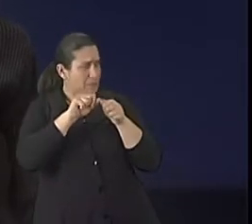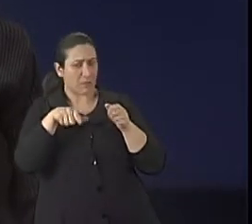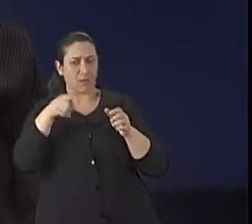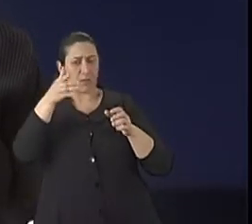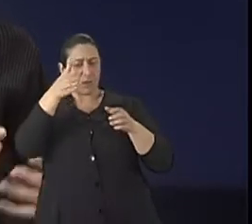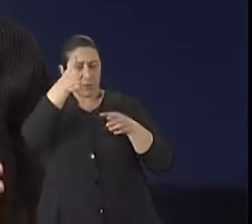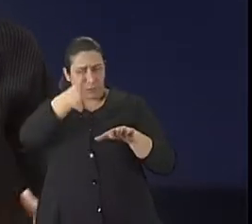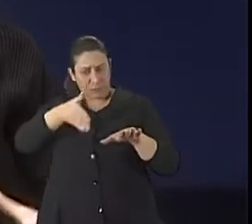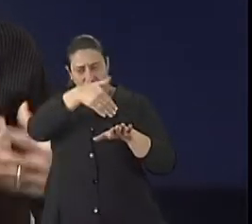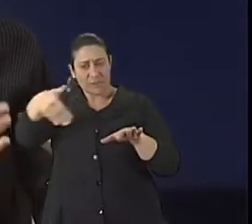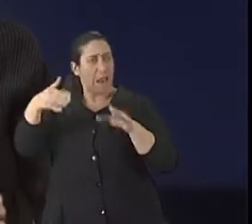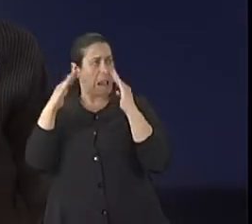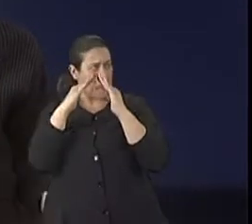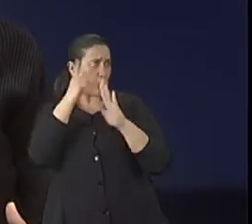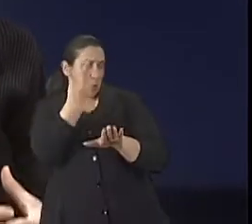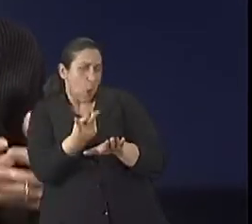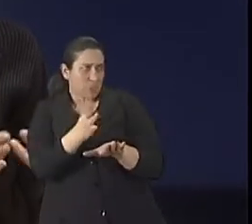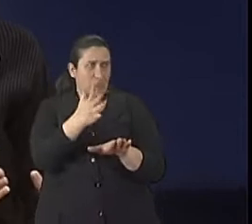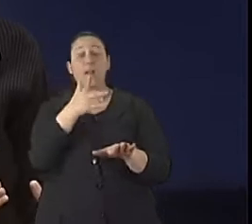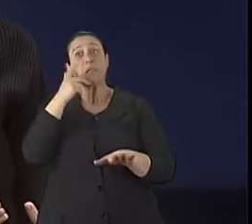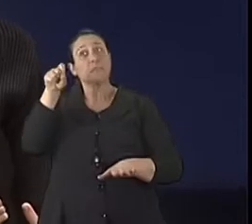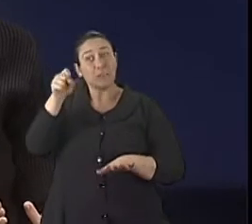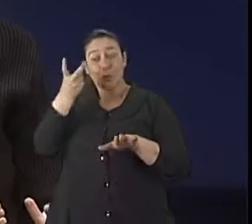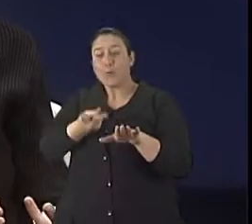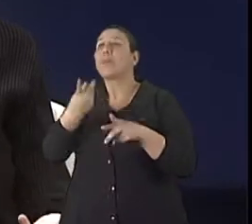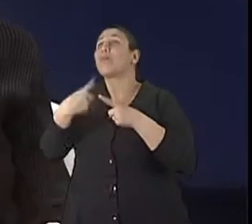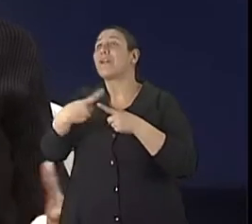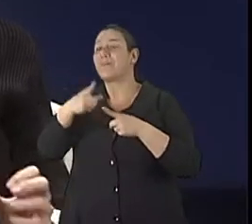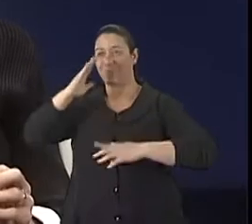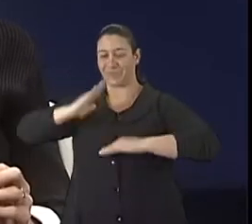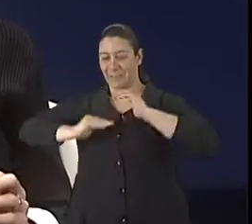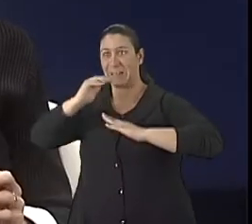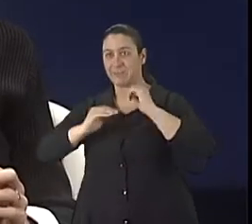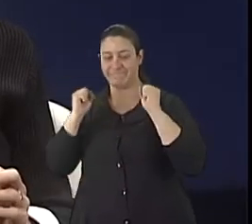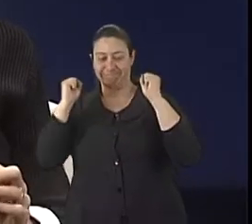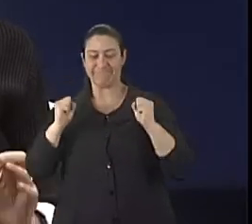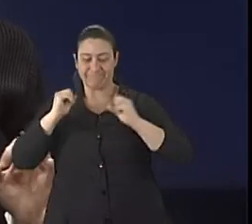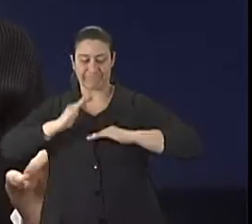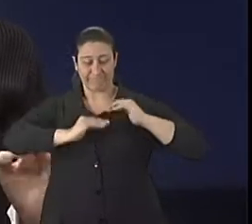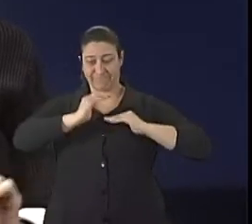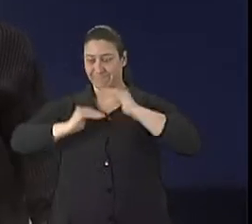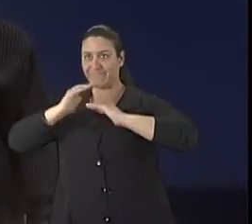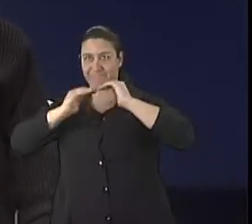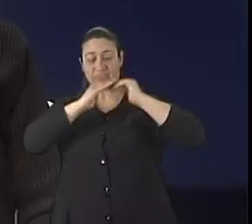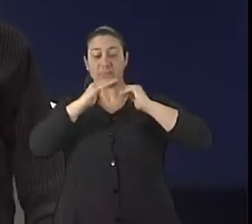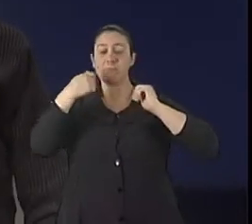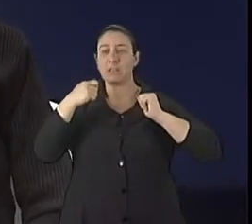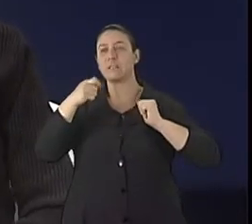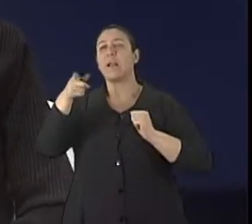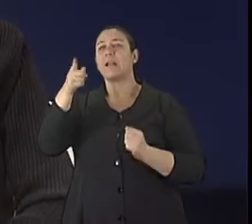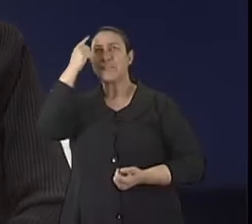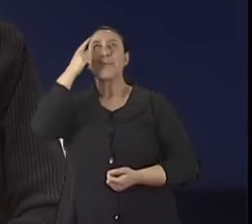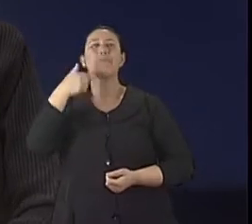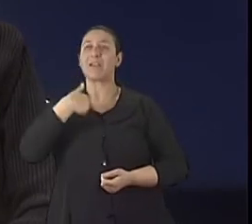é uma casa que tu está construindo, que tu quer adaptar desde a construção. Então, por exemplo, assim, eu tenho um casal de idosos que me